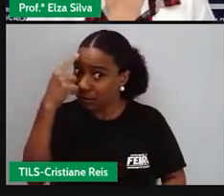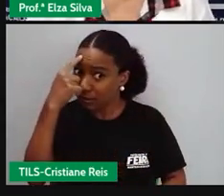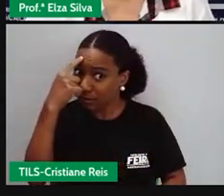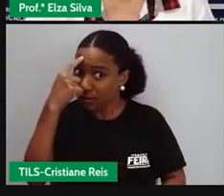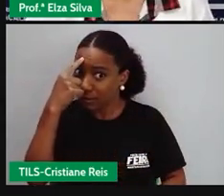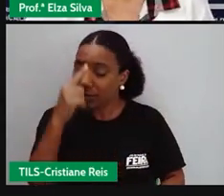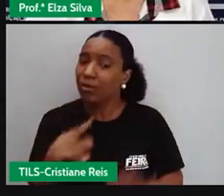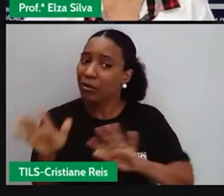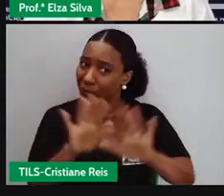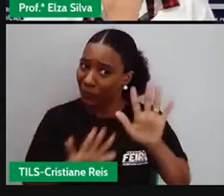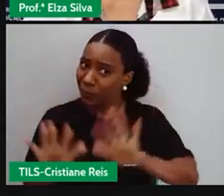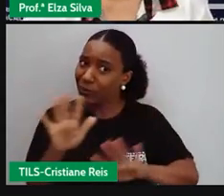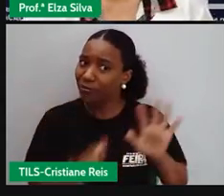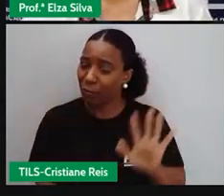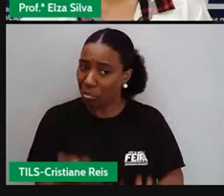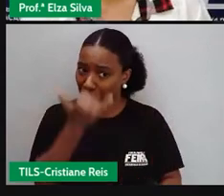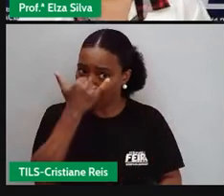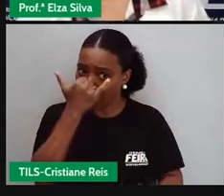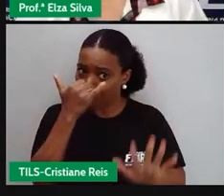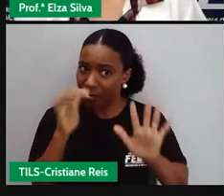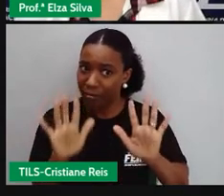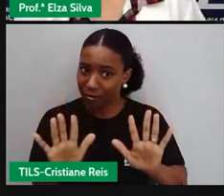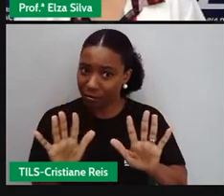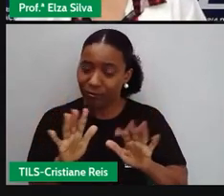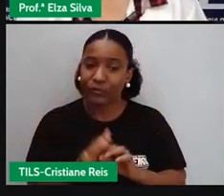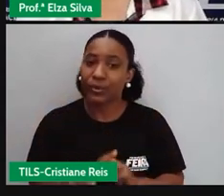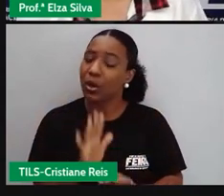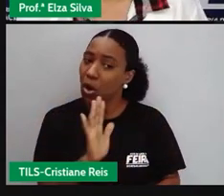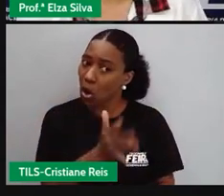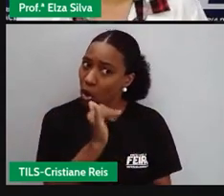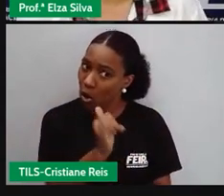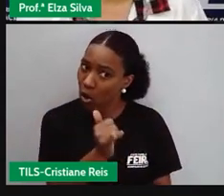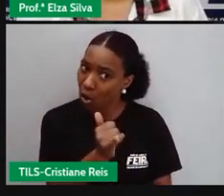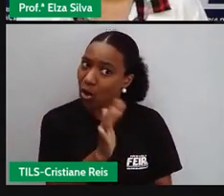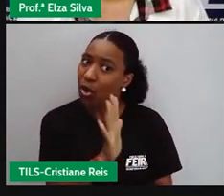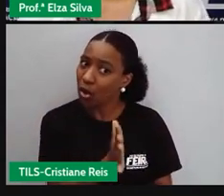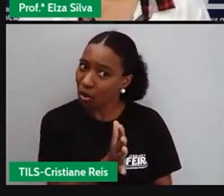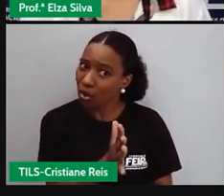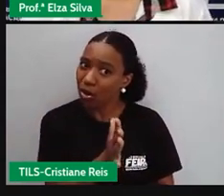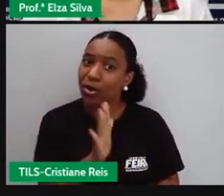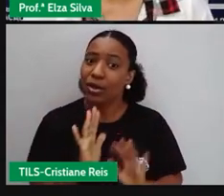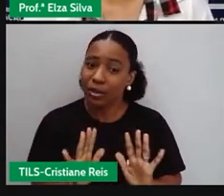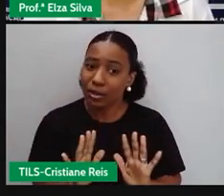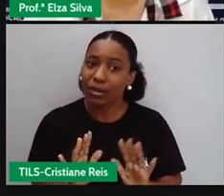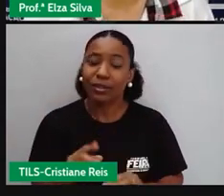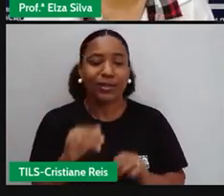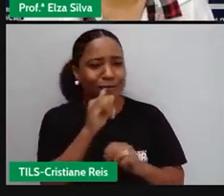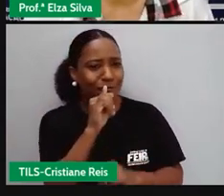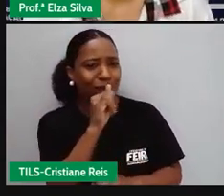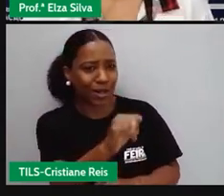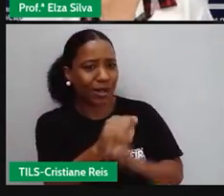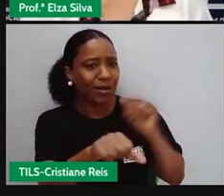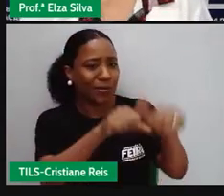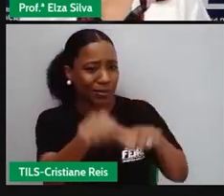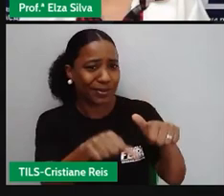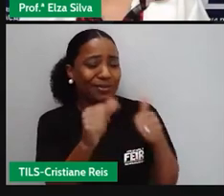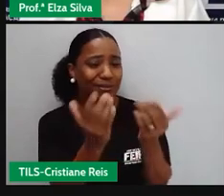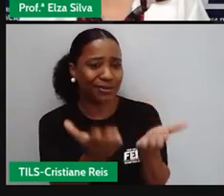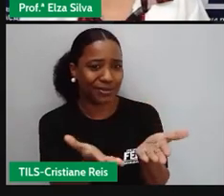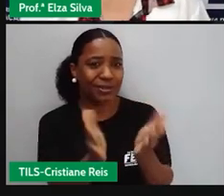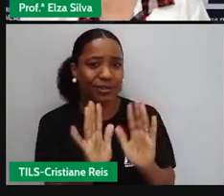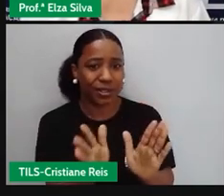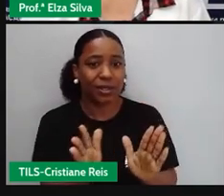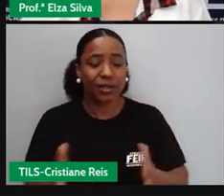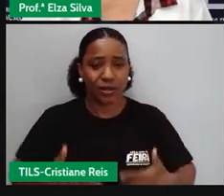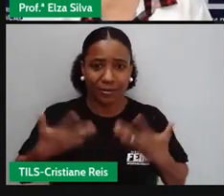conte com a sorte. Oi! Já contei tudinho, vice. Essa era a novidade. Sei que vai